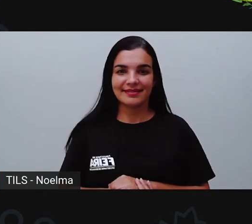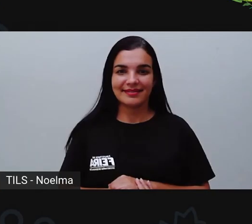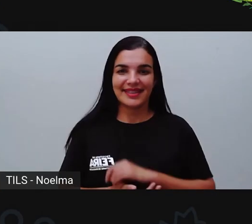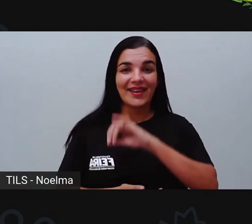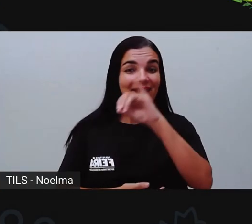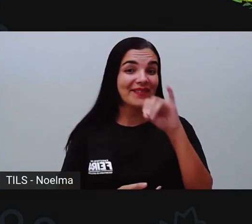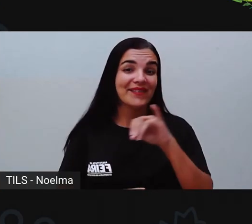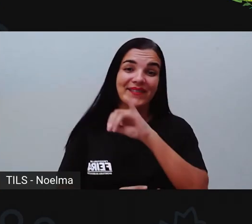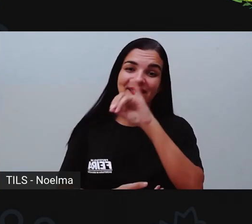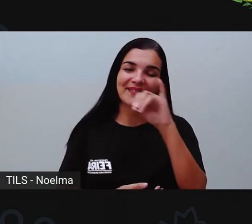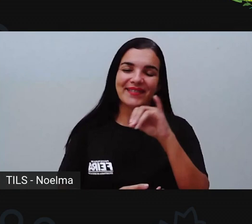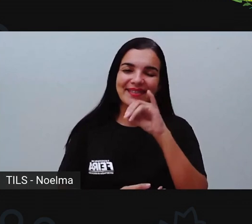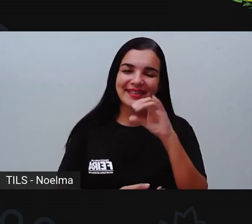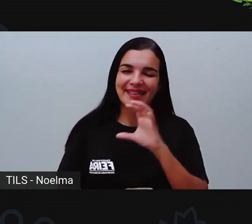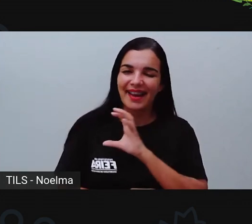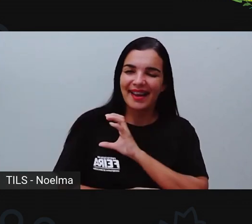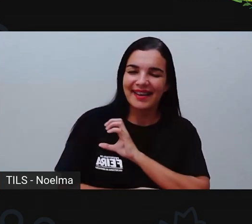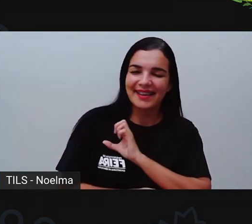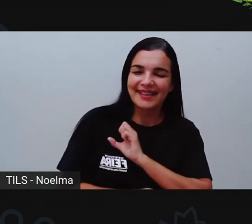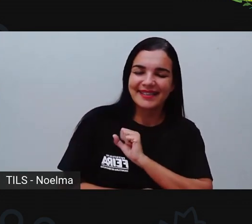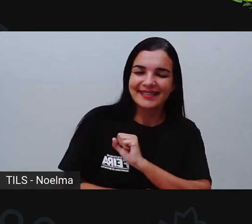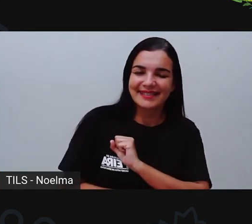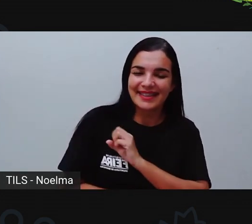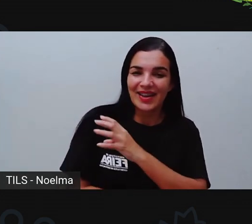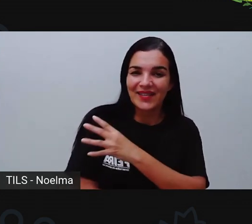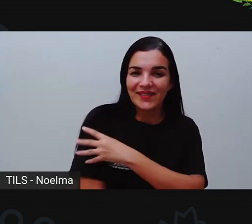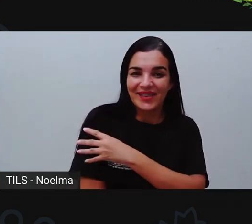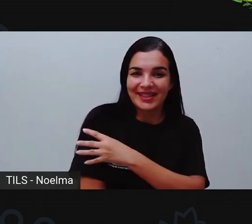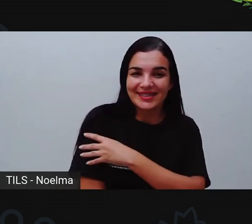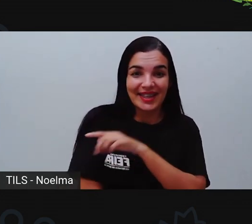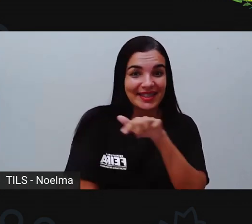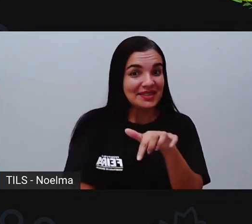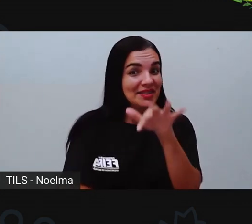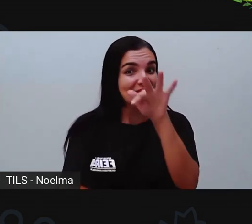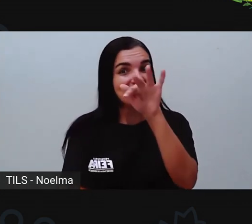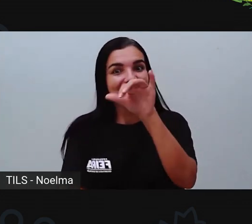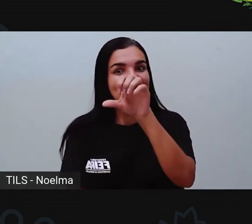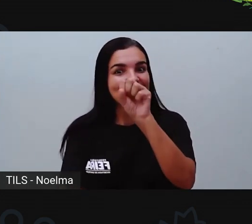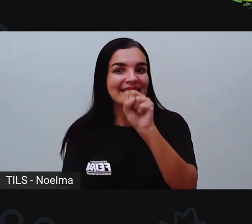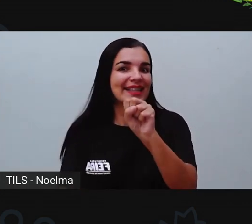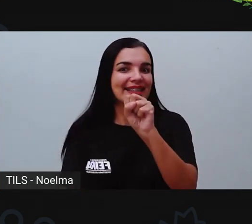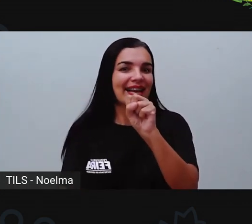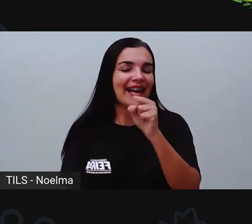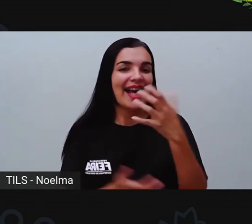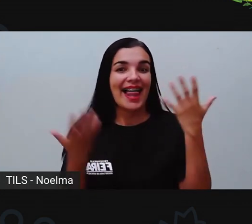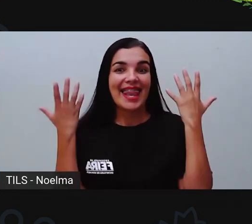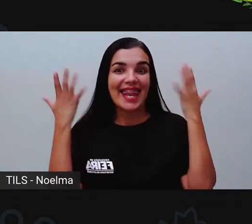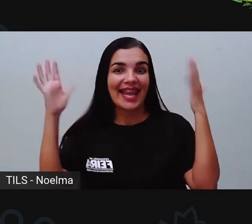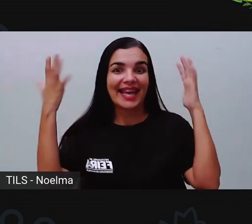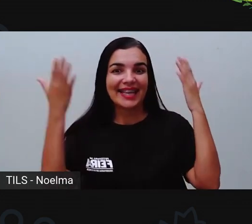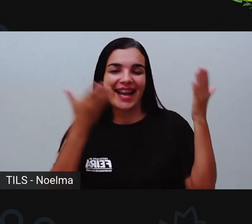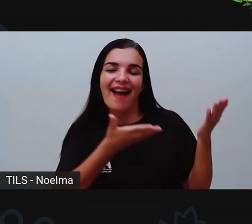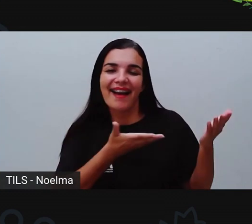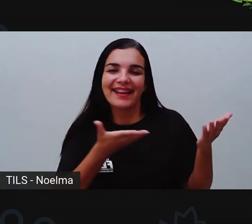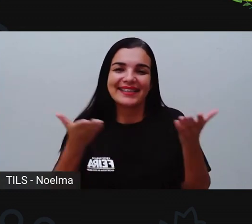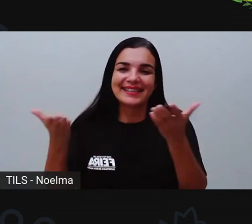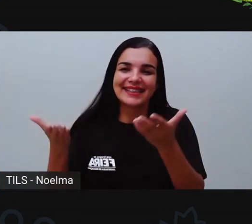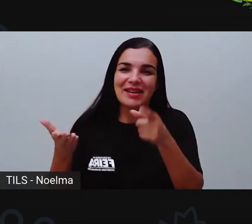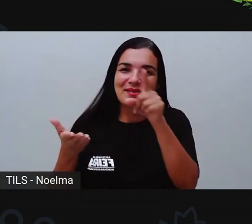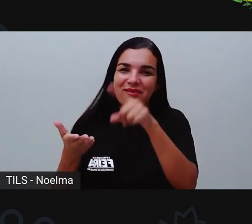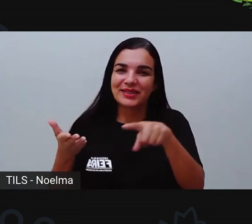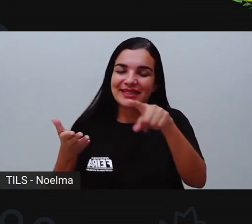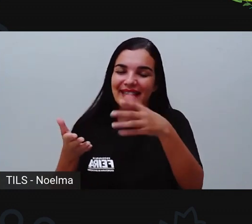Olá, queridos e amados, quartos anos da cidade de Feira de Santana. É com enorme alegria que a gente